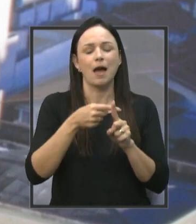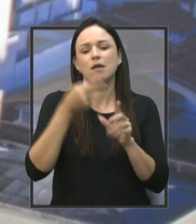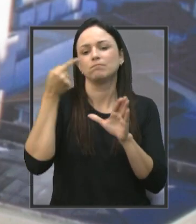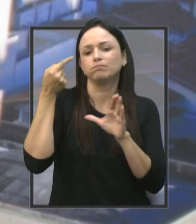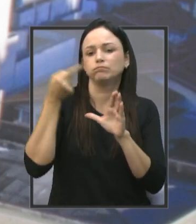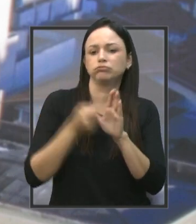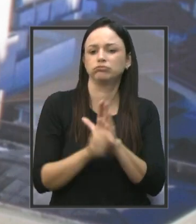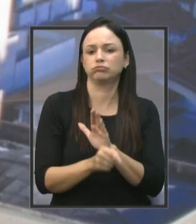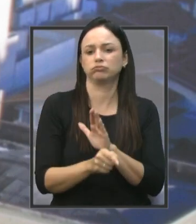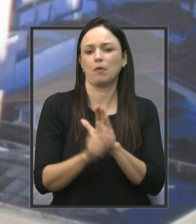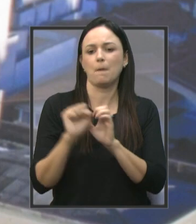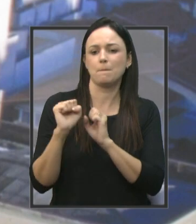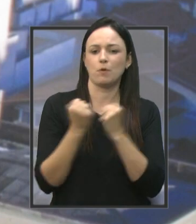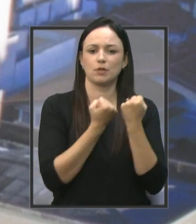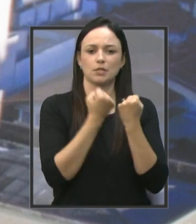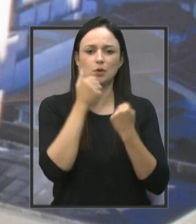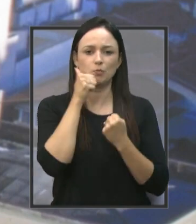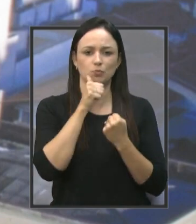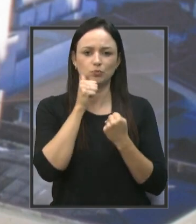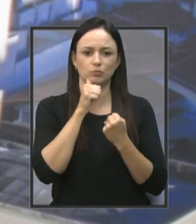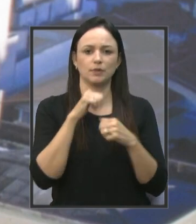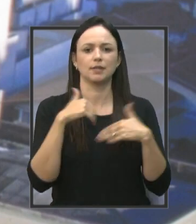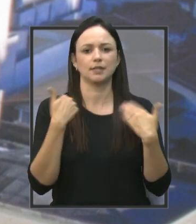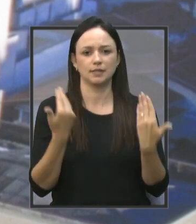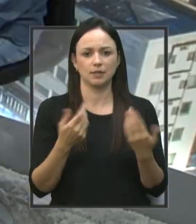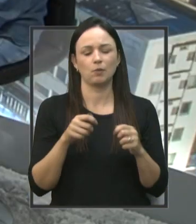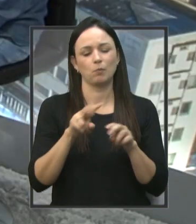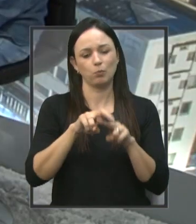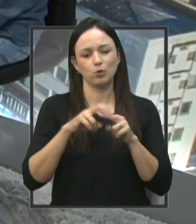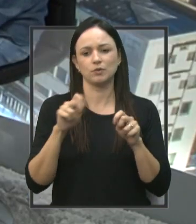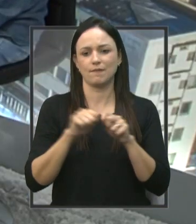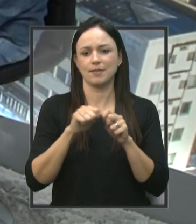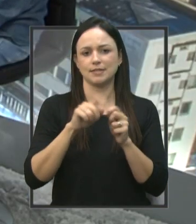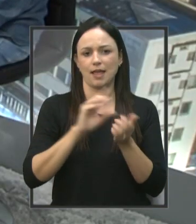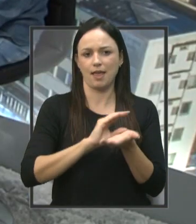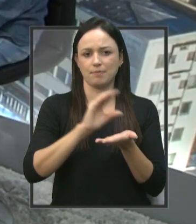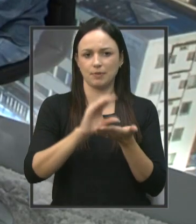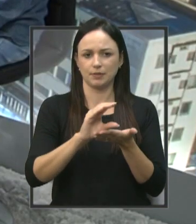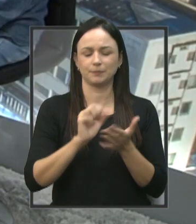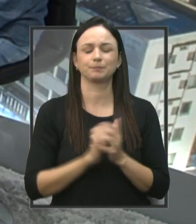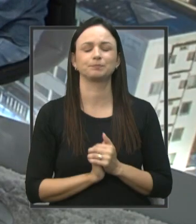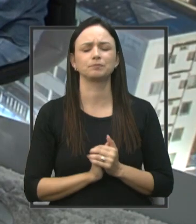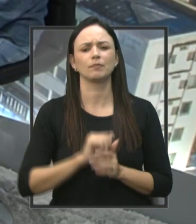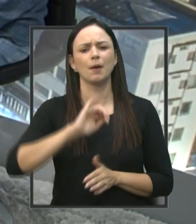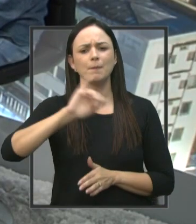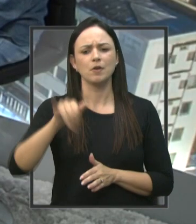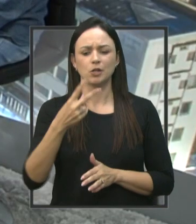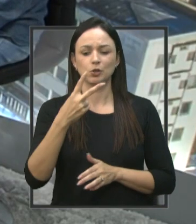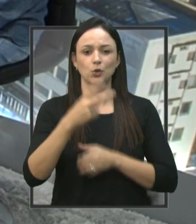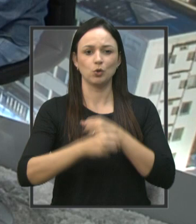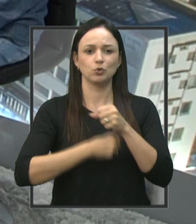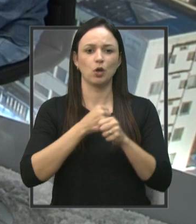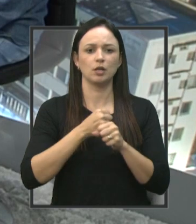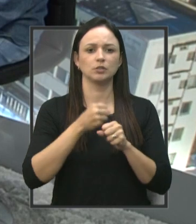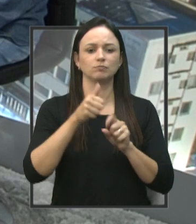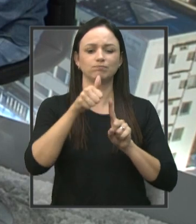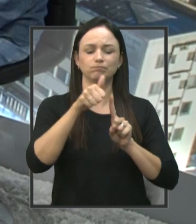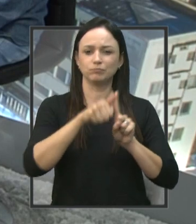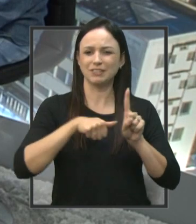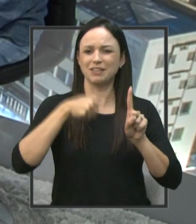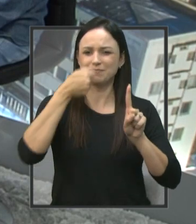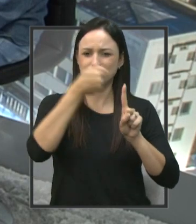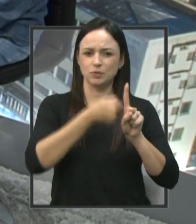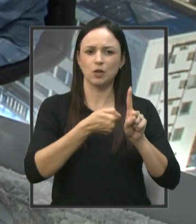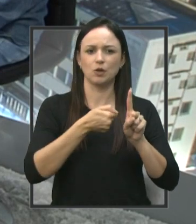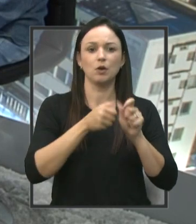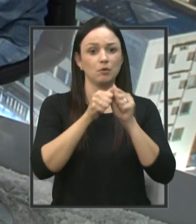de proteção à mulher. Então, nós fizemos essa emenda, Angelo. Aproveitando, inclusive, esses dois anos de feminicídios, geraram uma